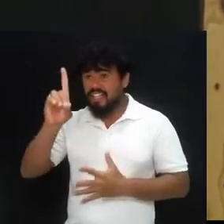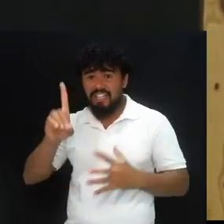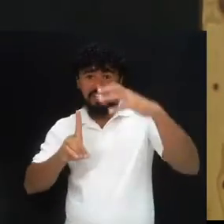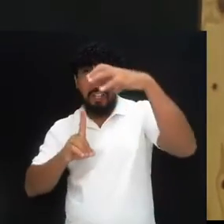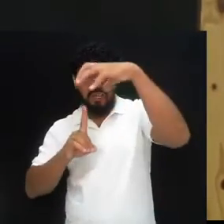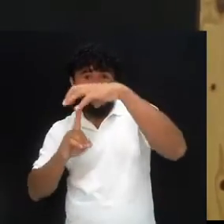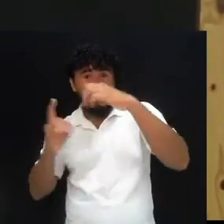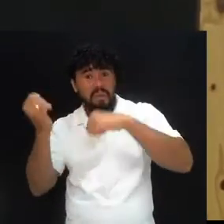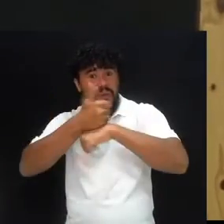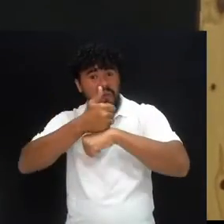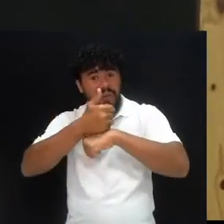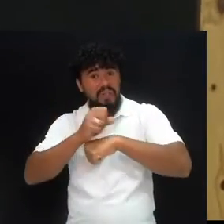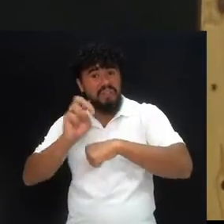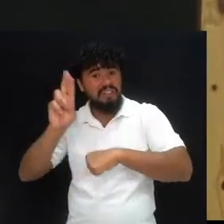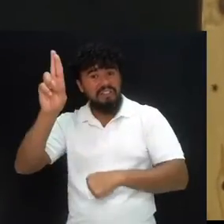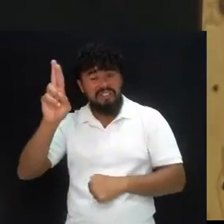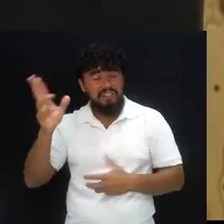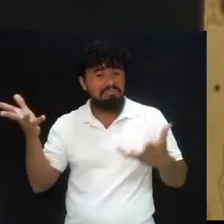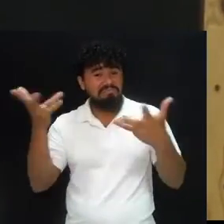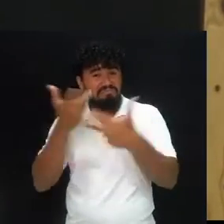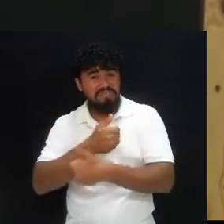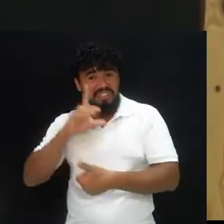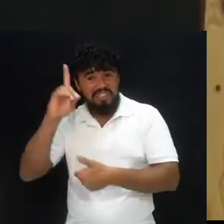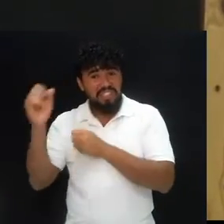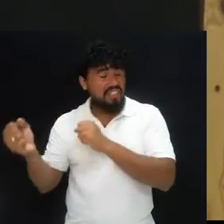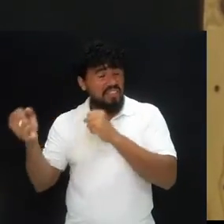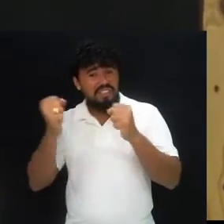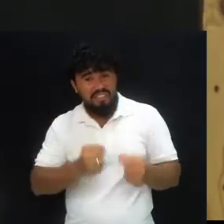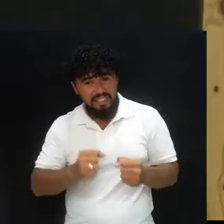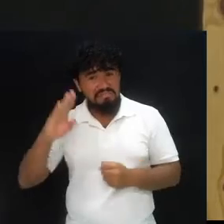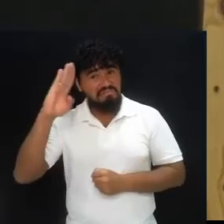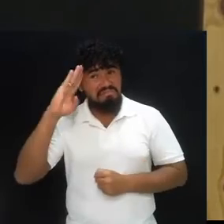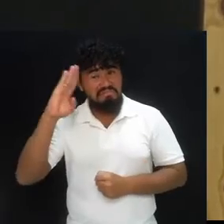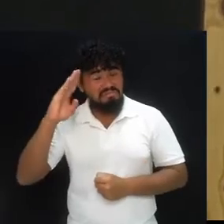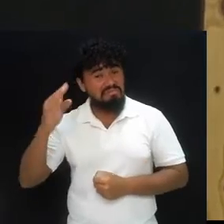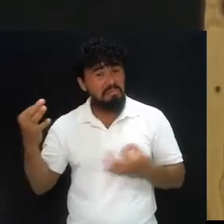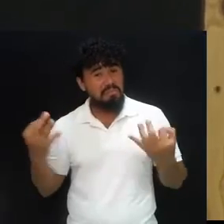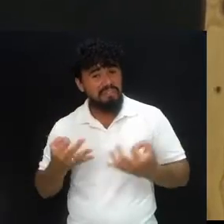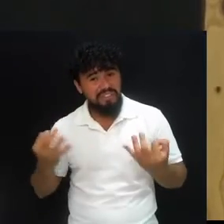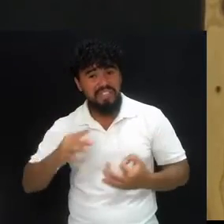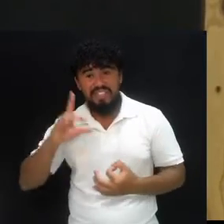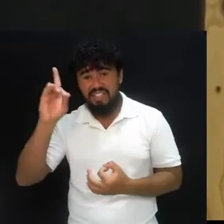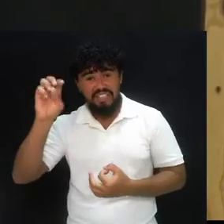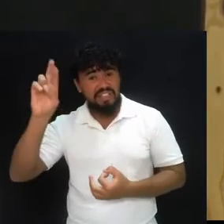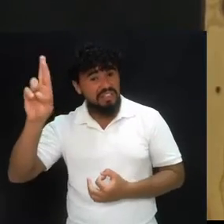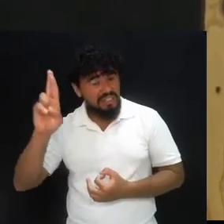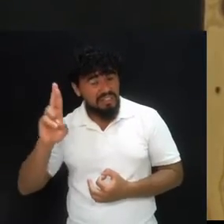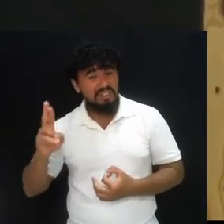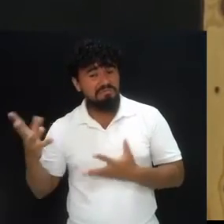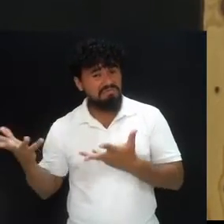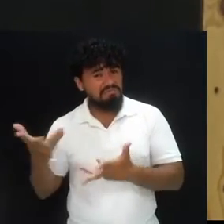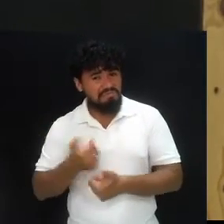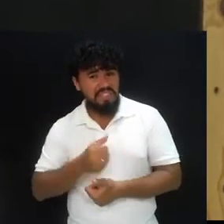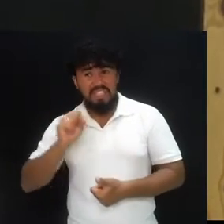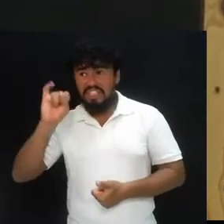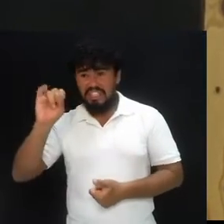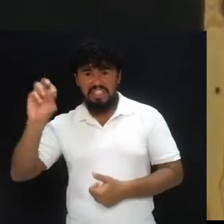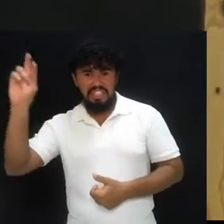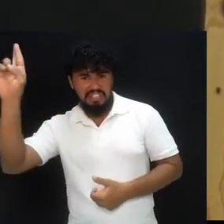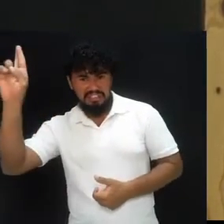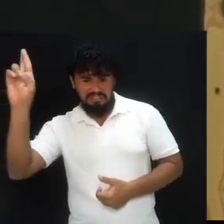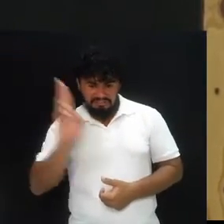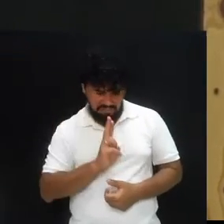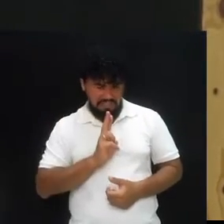reis, o senhor dos senhores. Ele que é o grande general de batalha. Ele é o senhor dos exércitos. E quando ele entra na cova,